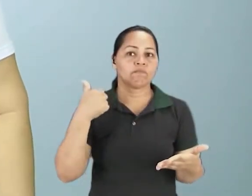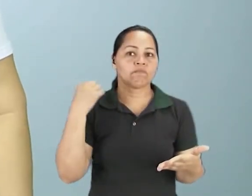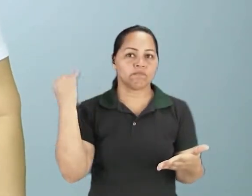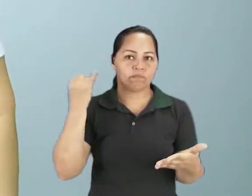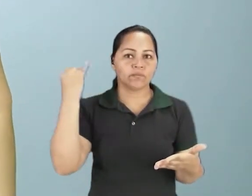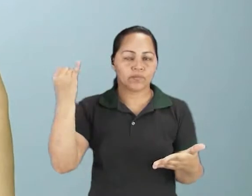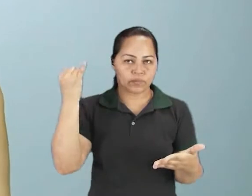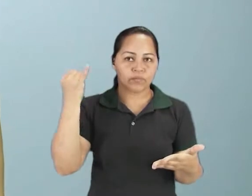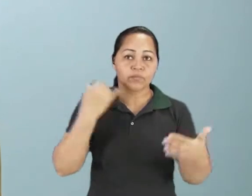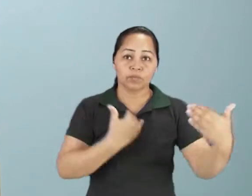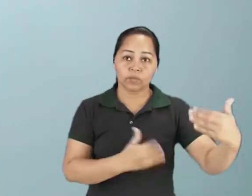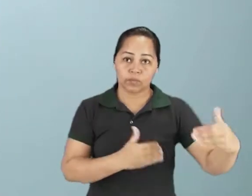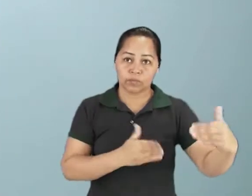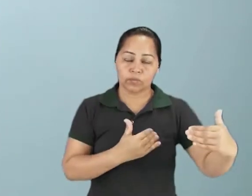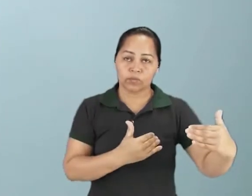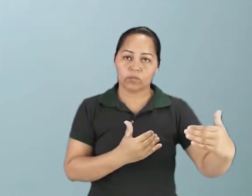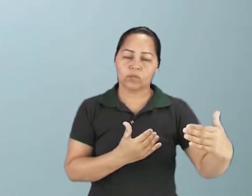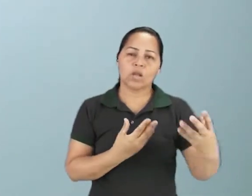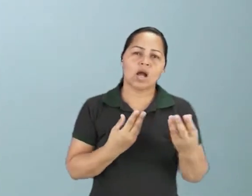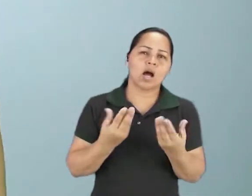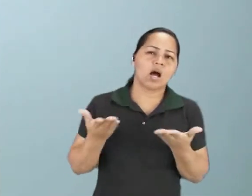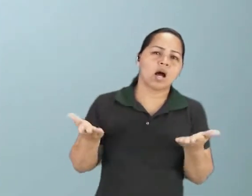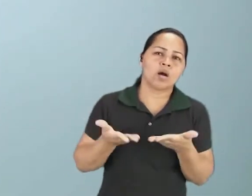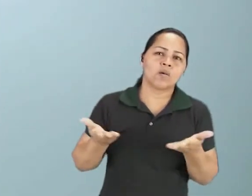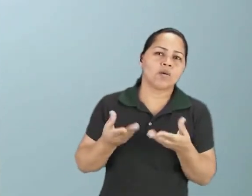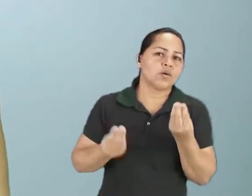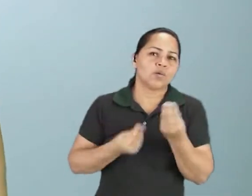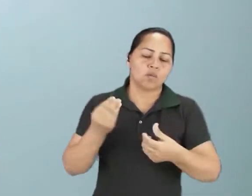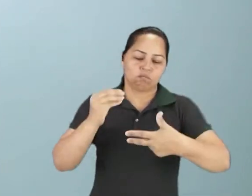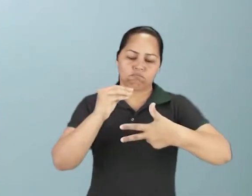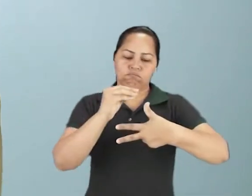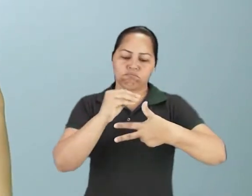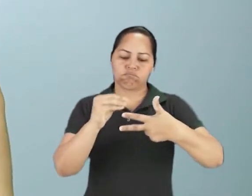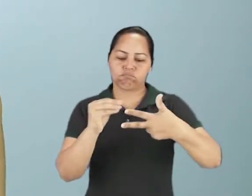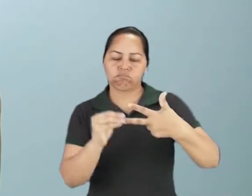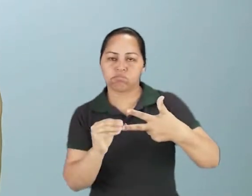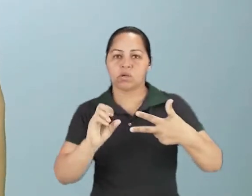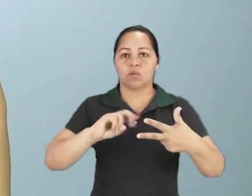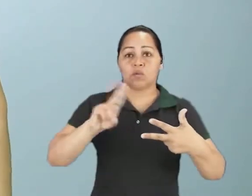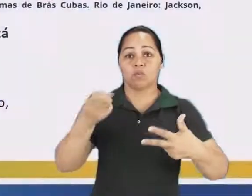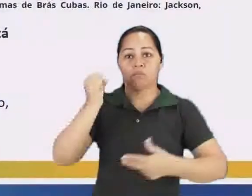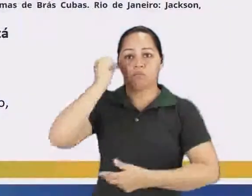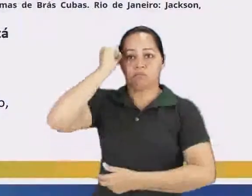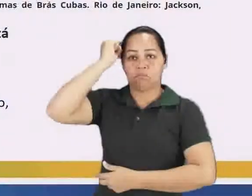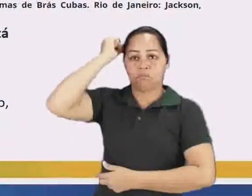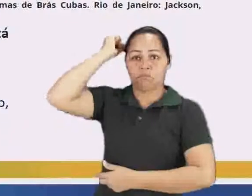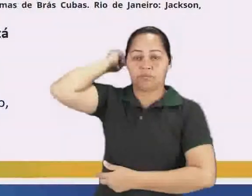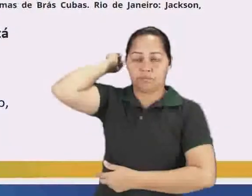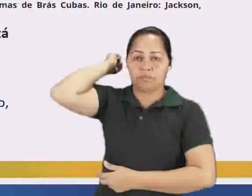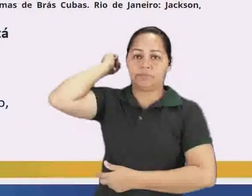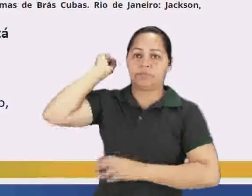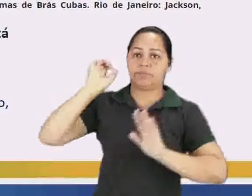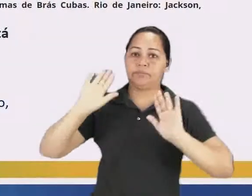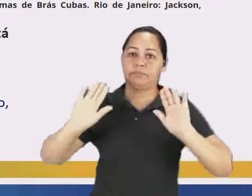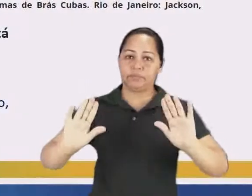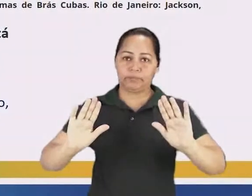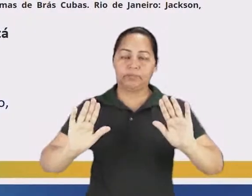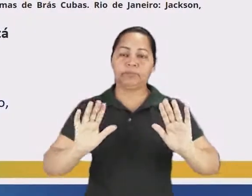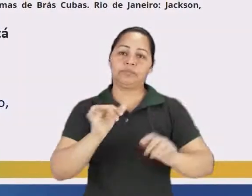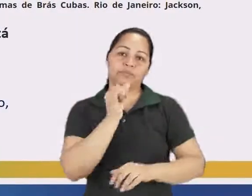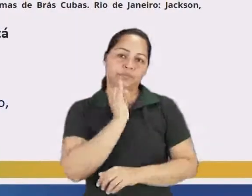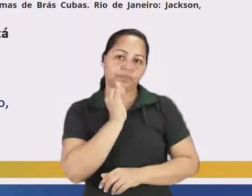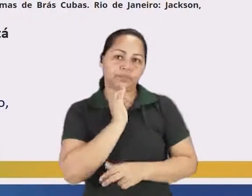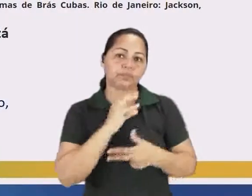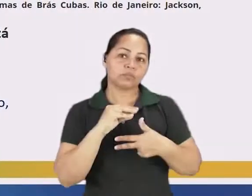Como essas obras são contextualizadas nos vestibulares? Então, veja aqui. Cai assim no Enem.